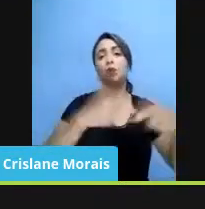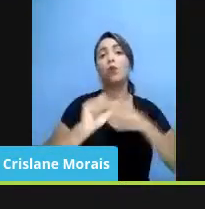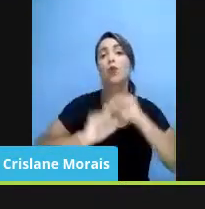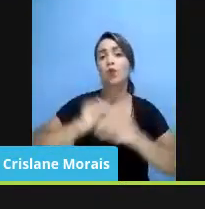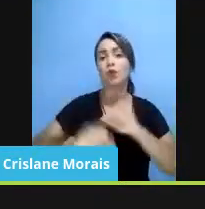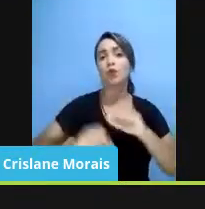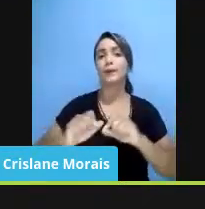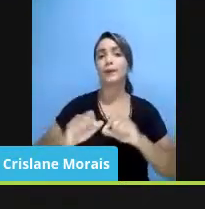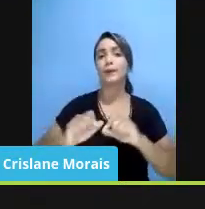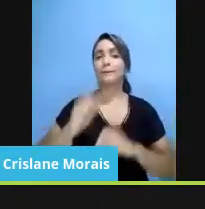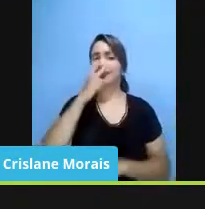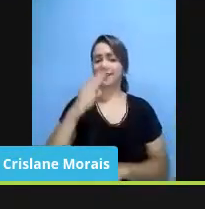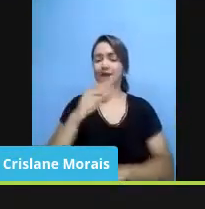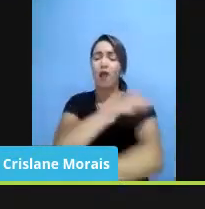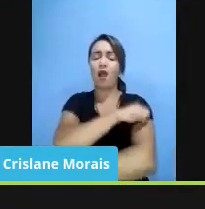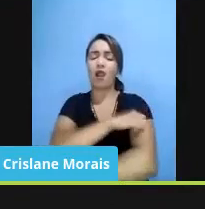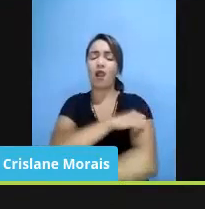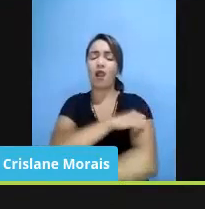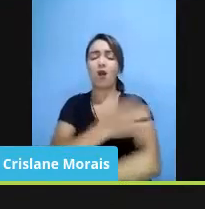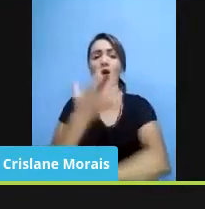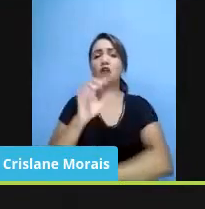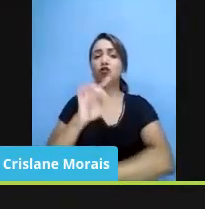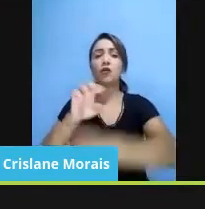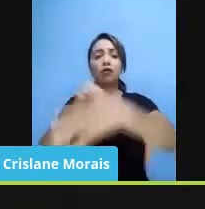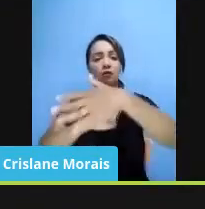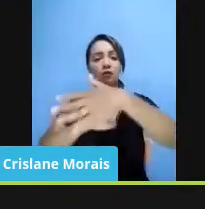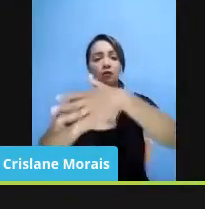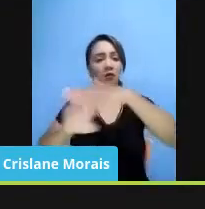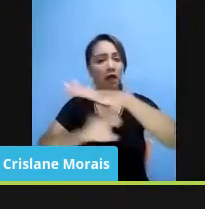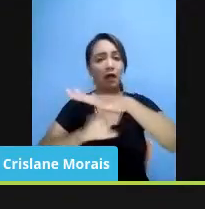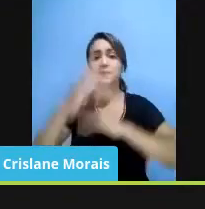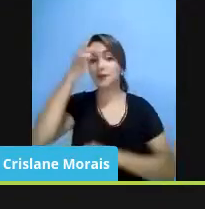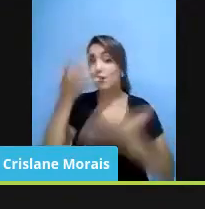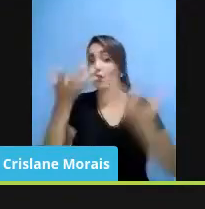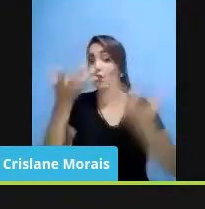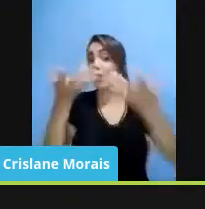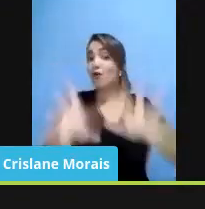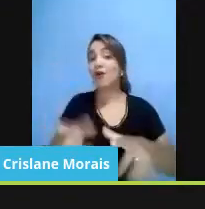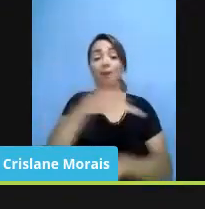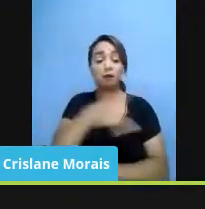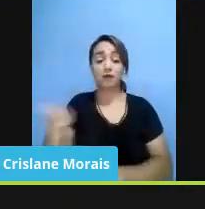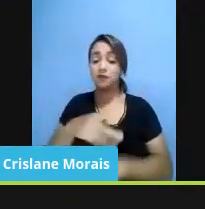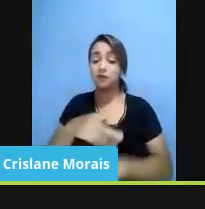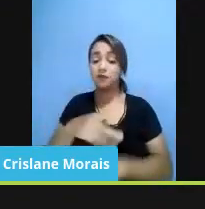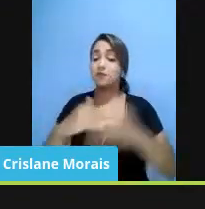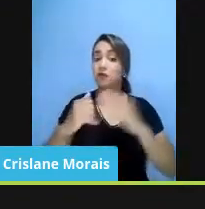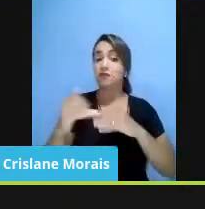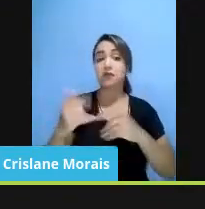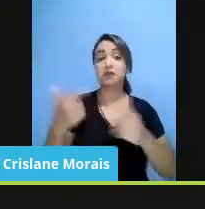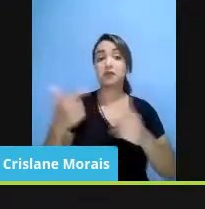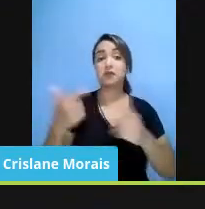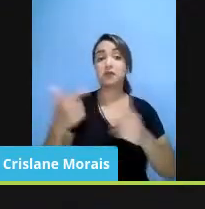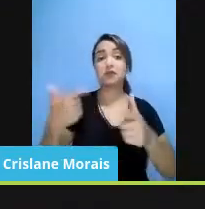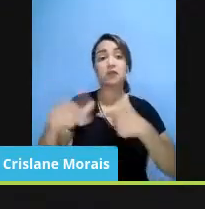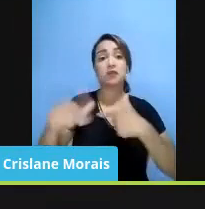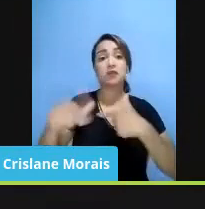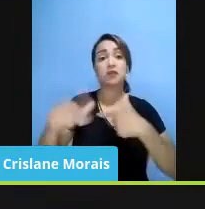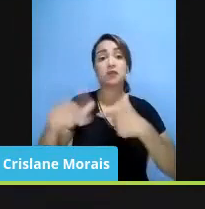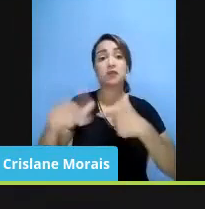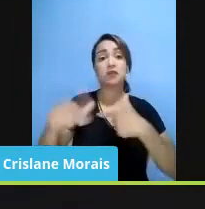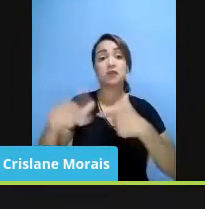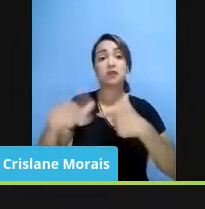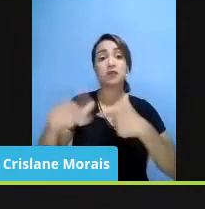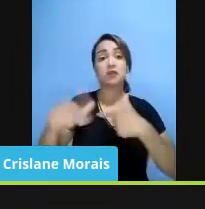empreendedores. Ninguém mais quer ser um agente do Estado, ninguém quer ser um professor, ninguém quer ser enfim,